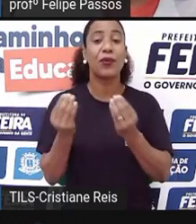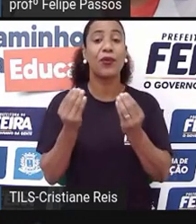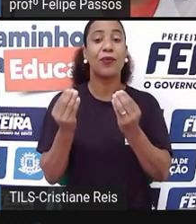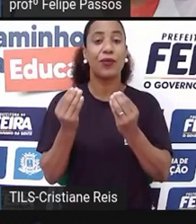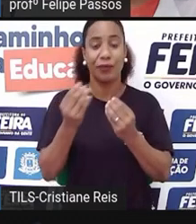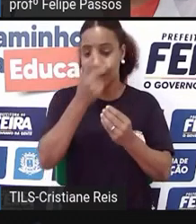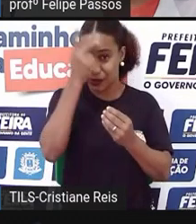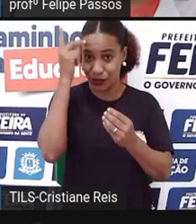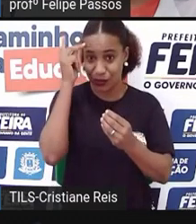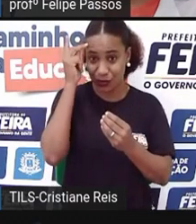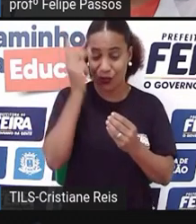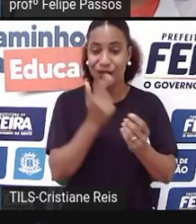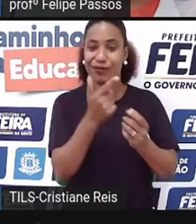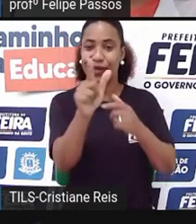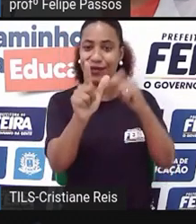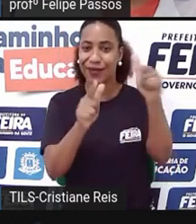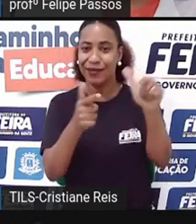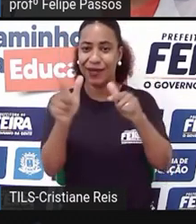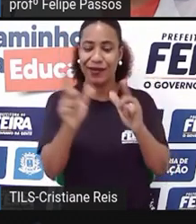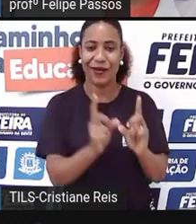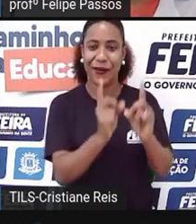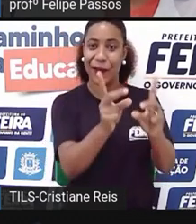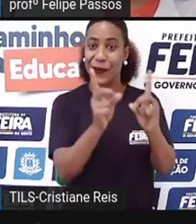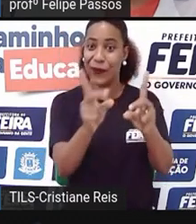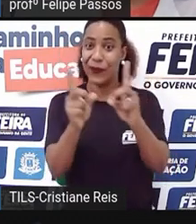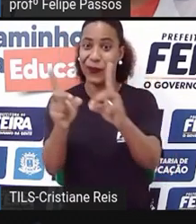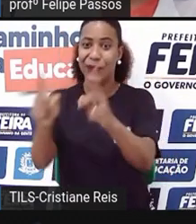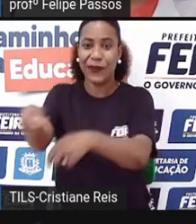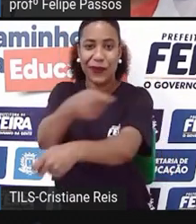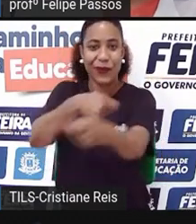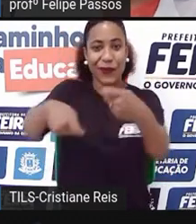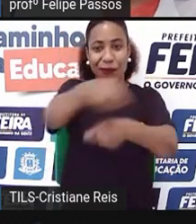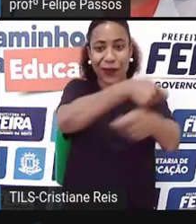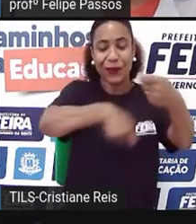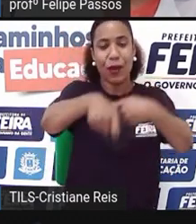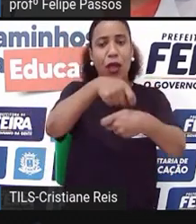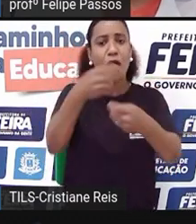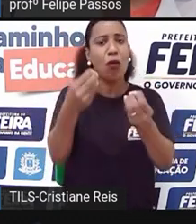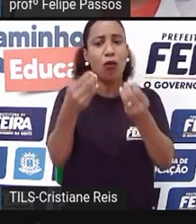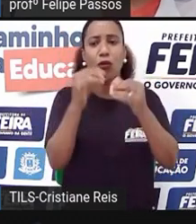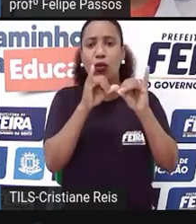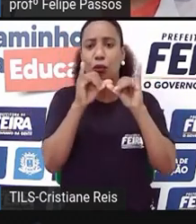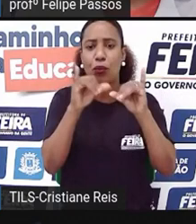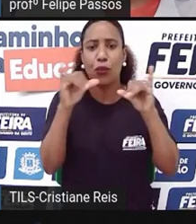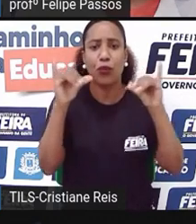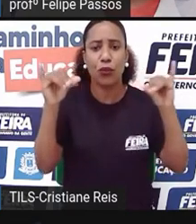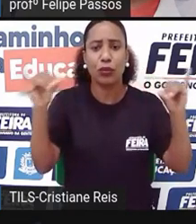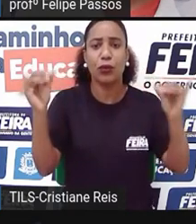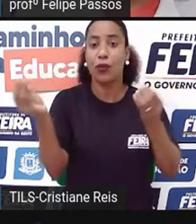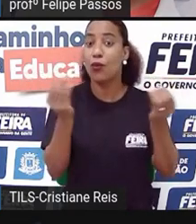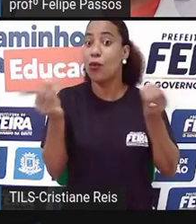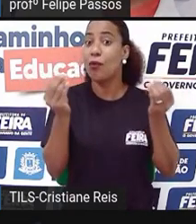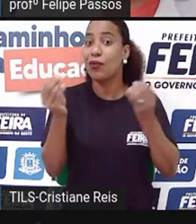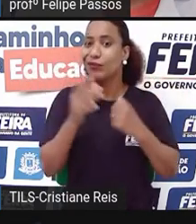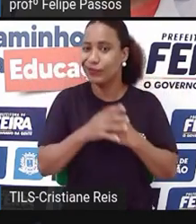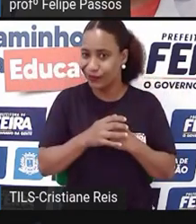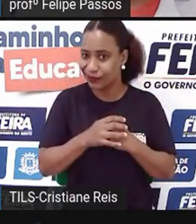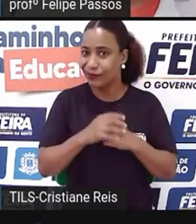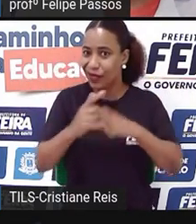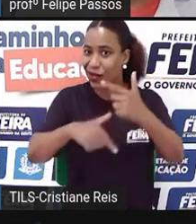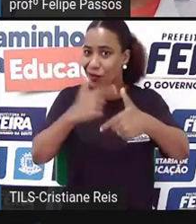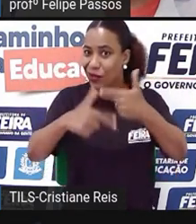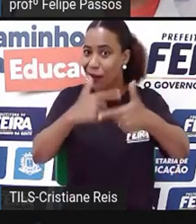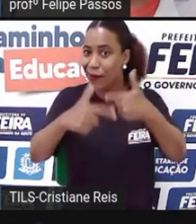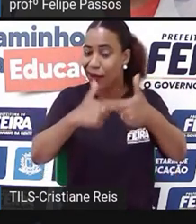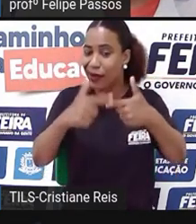clientes. Então, eu também tenho que planejar como eu vou divulgar o meu negócio, como vai ser a atuação. Quando eu falo